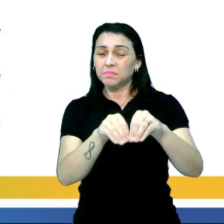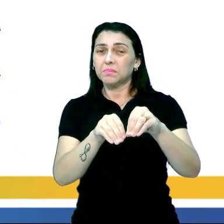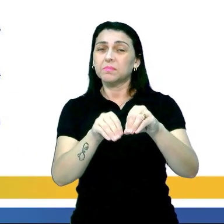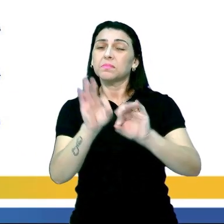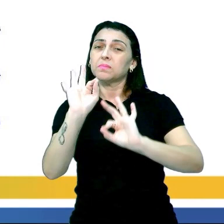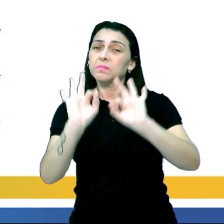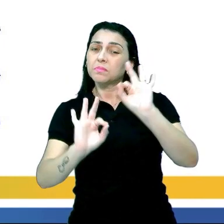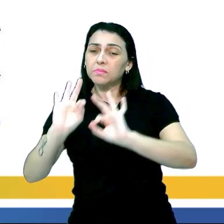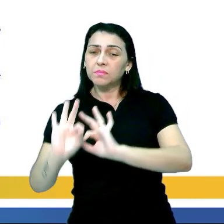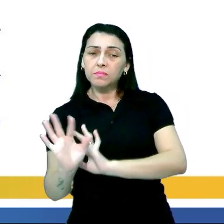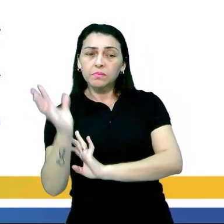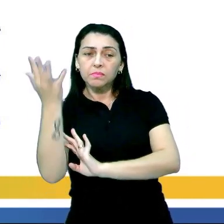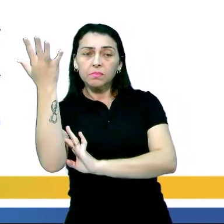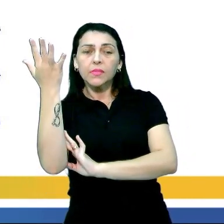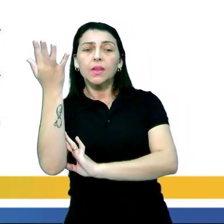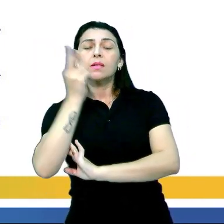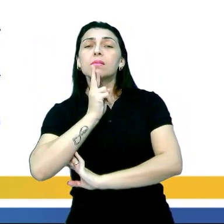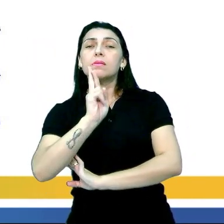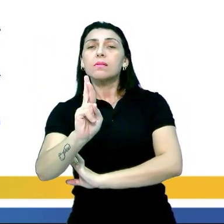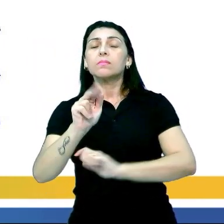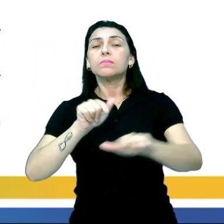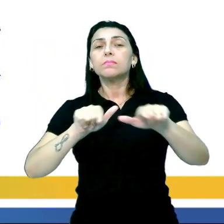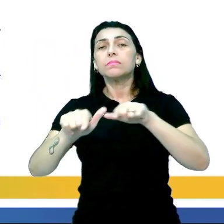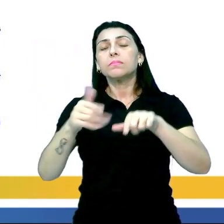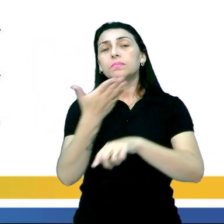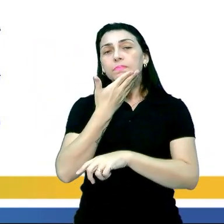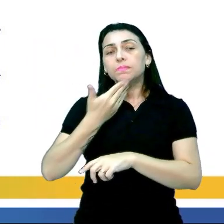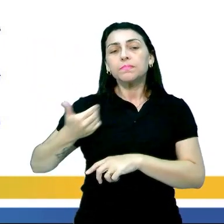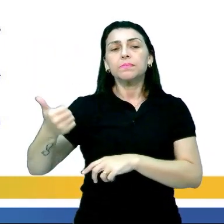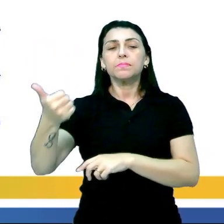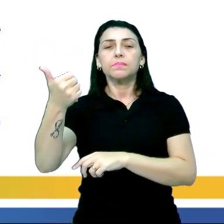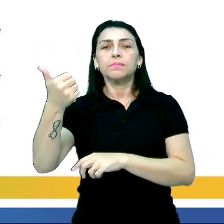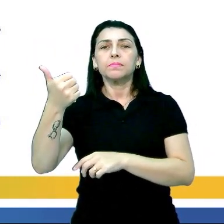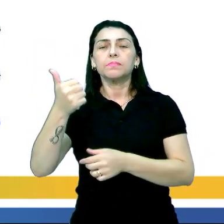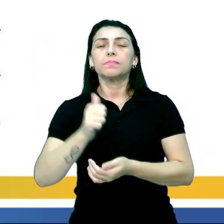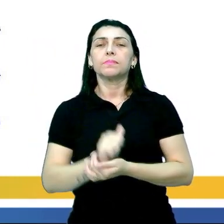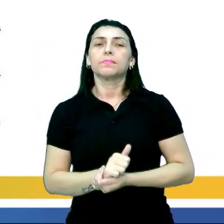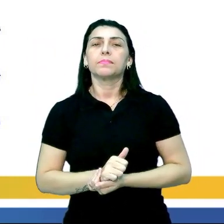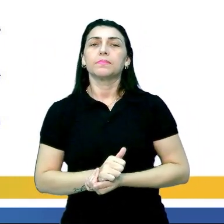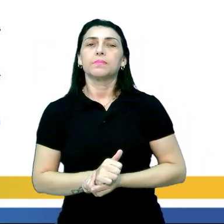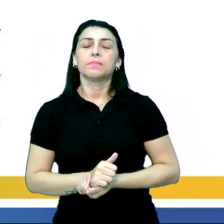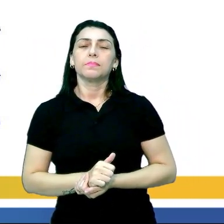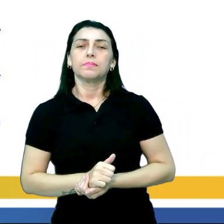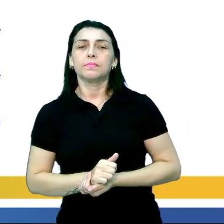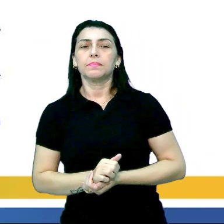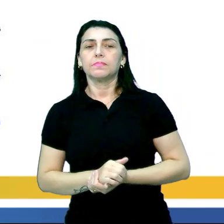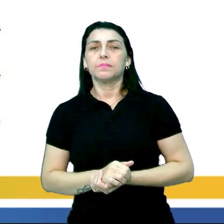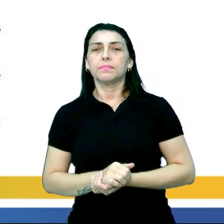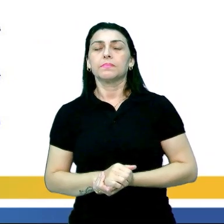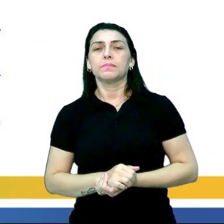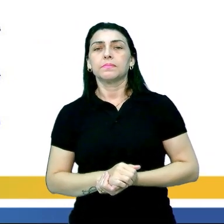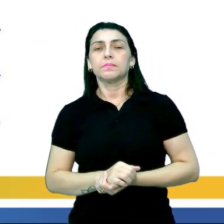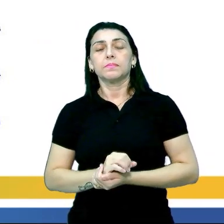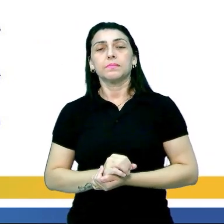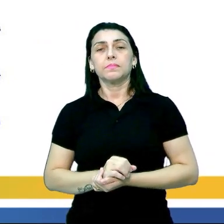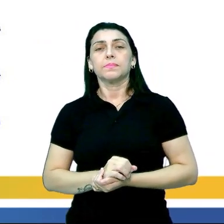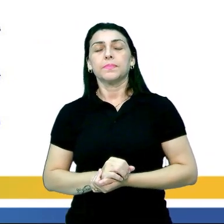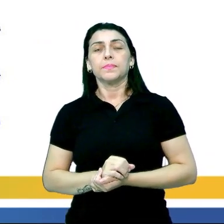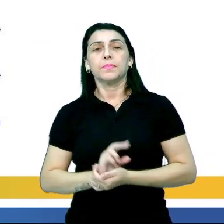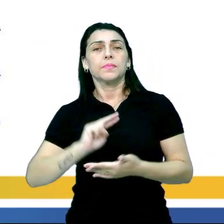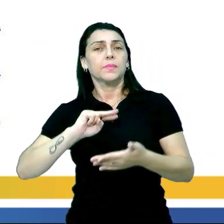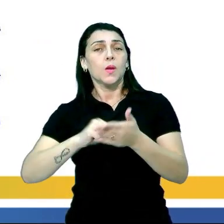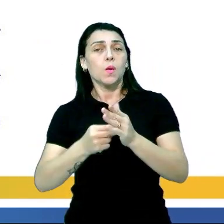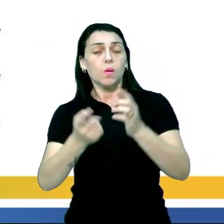controle sejam deslocados dos processos para os resultados do trabalho. Ou seja,